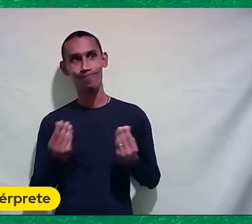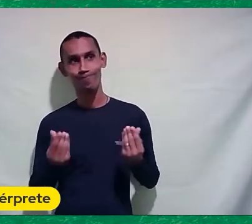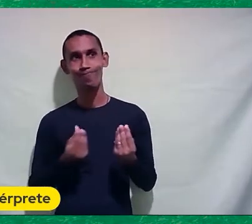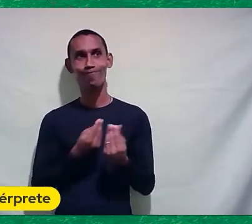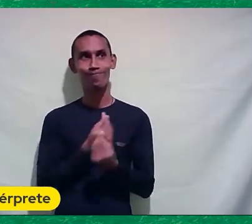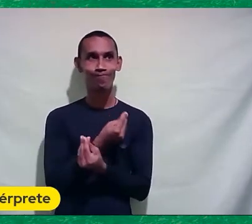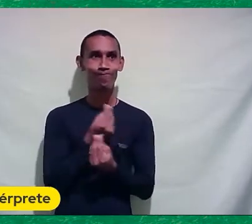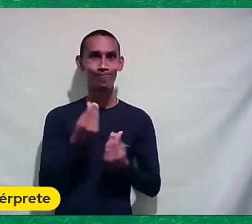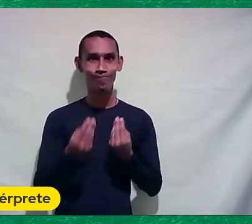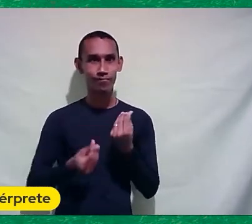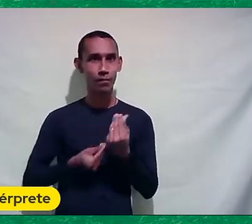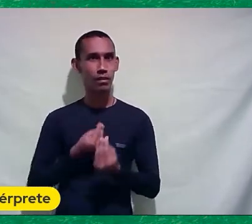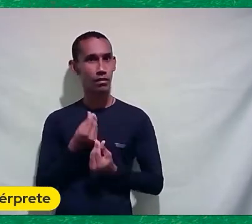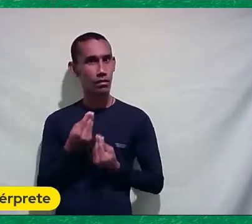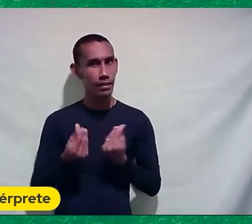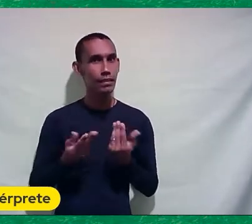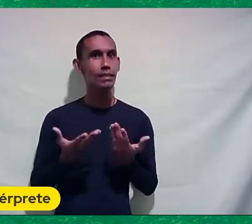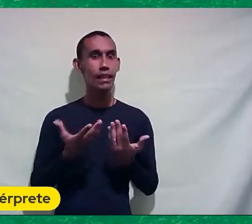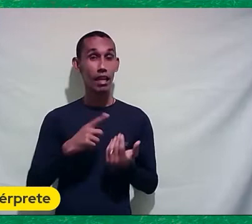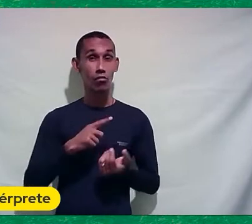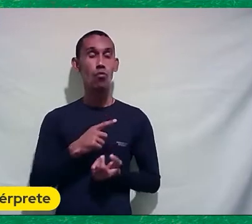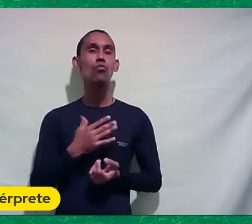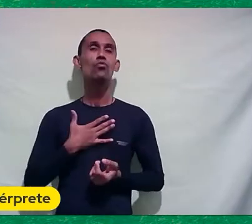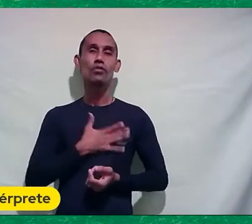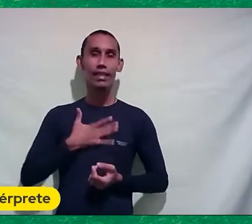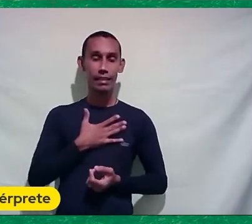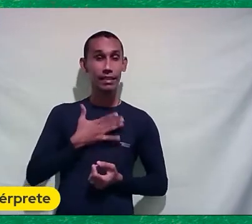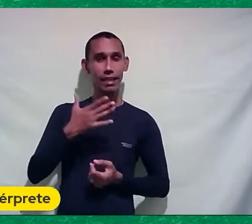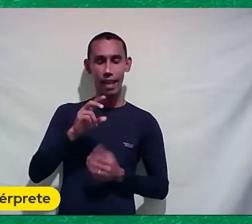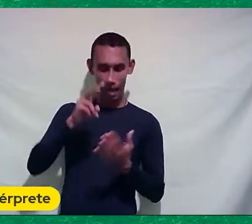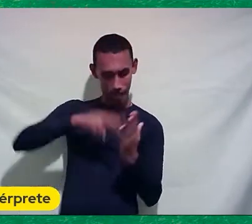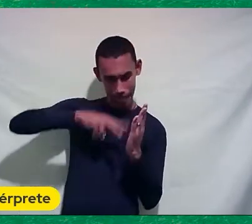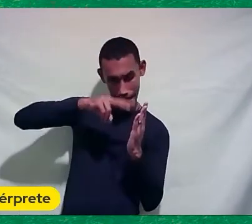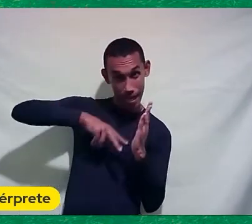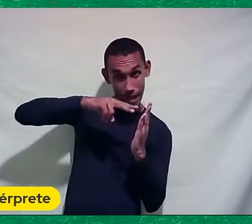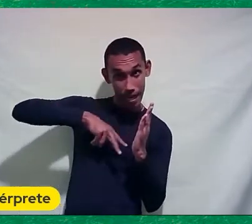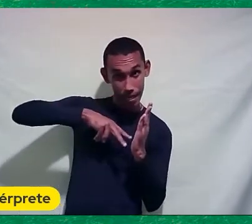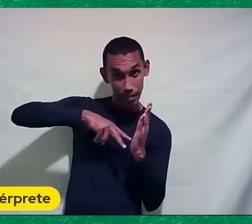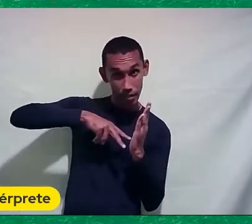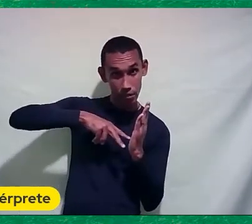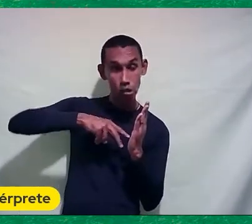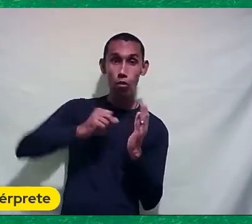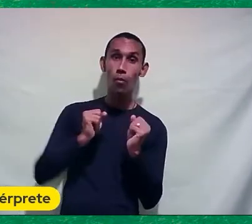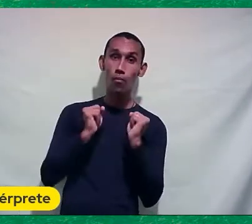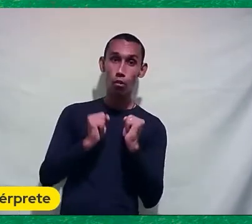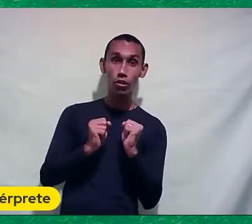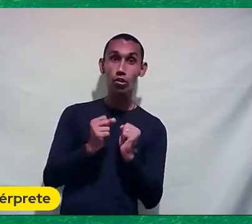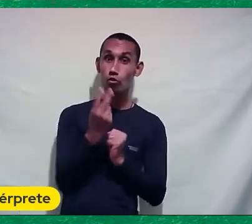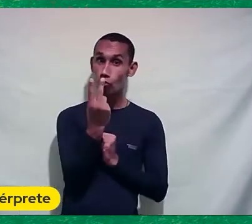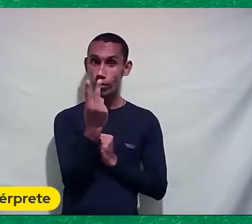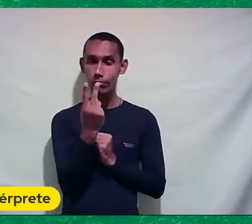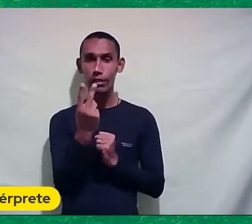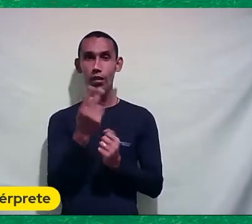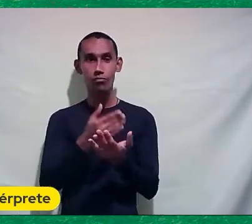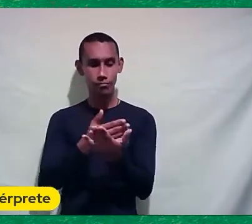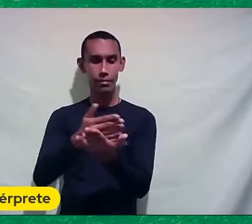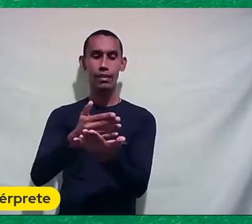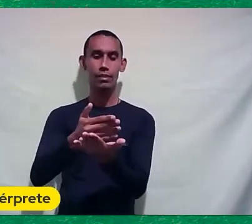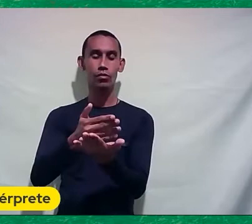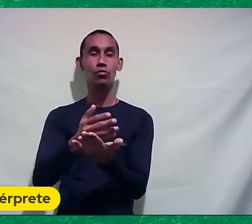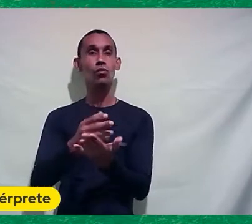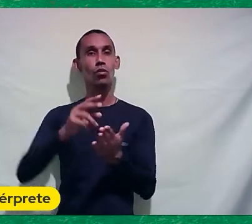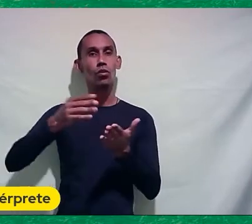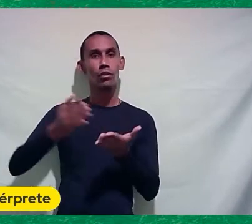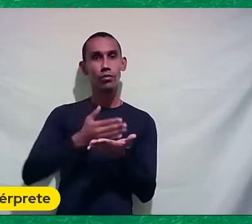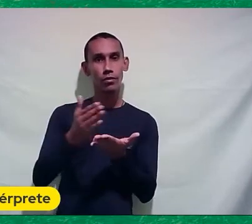uma coisa Eu gostaria Até de ler Se for Se for possível Dois parágrafos Do livro